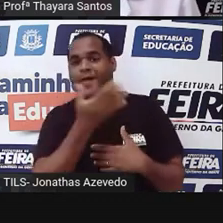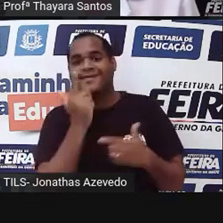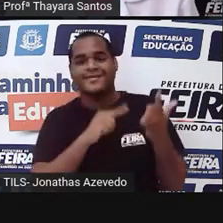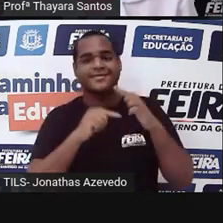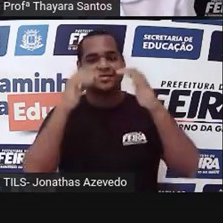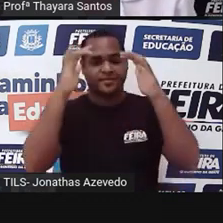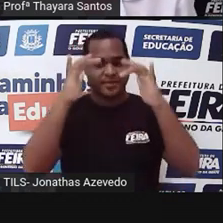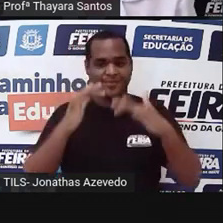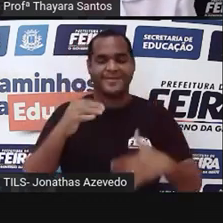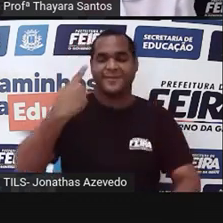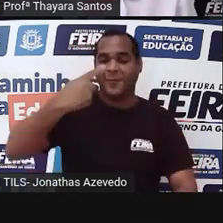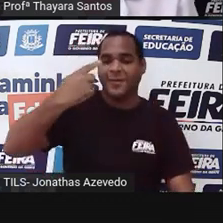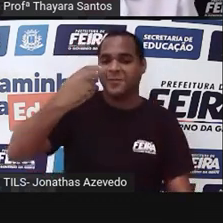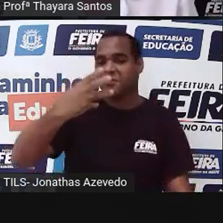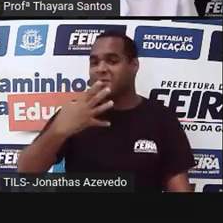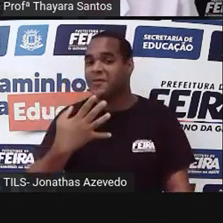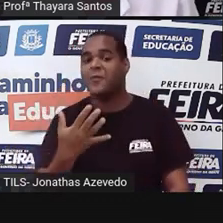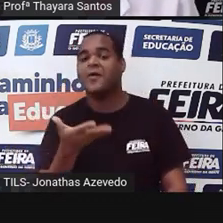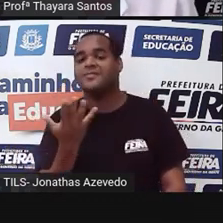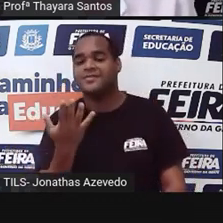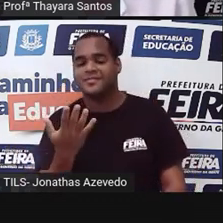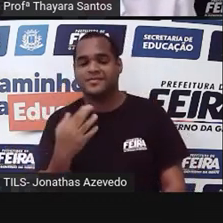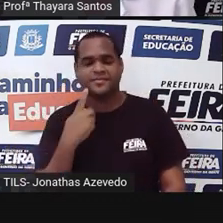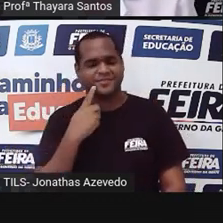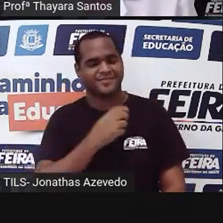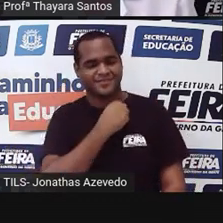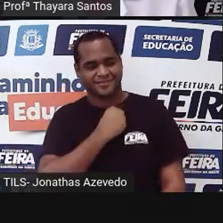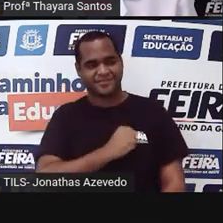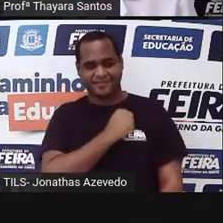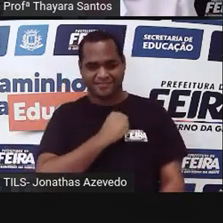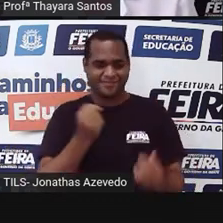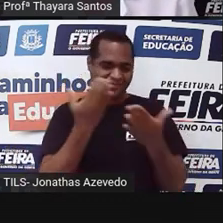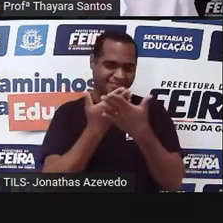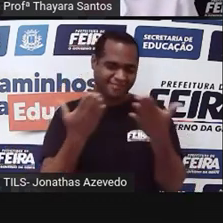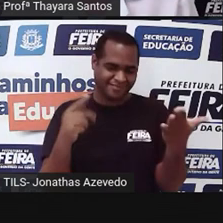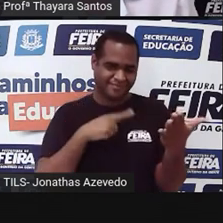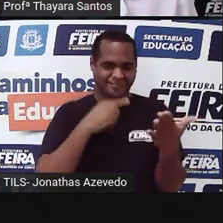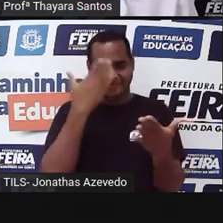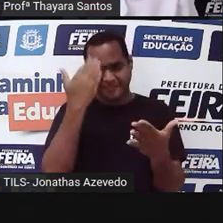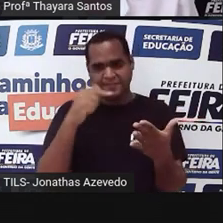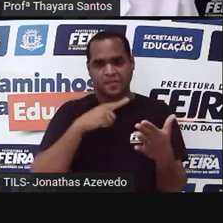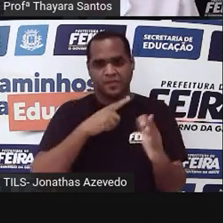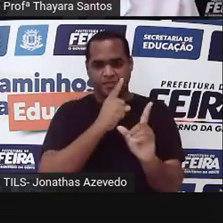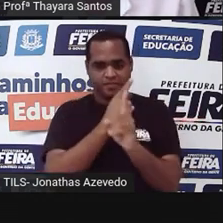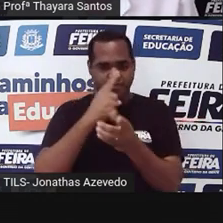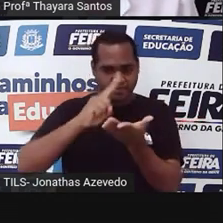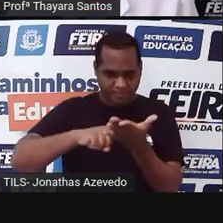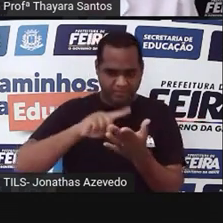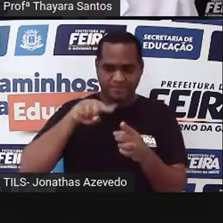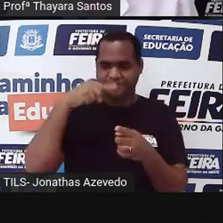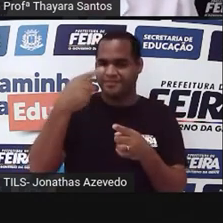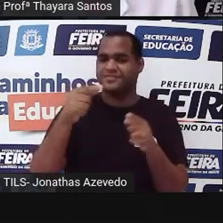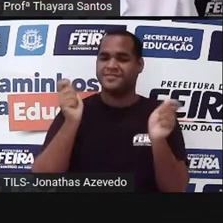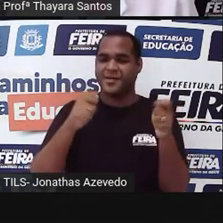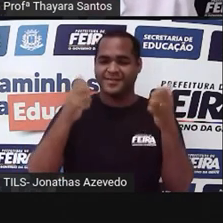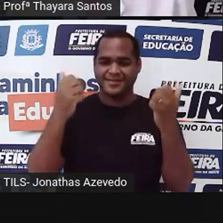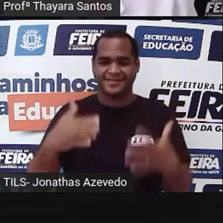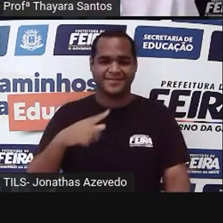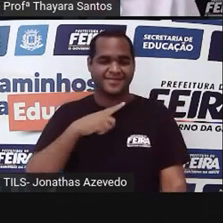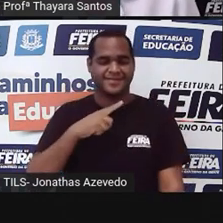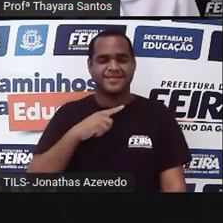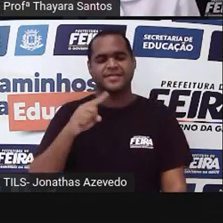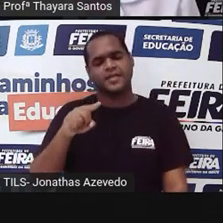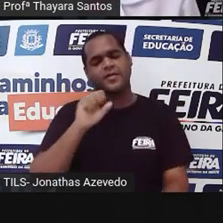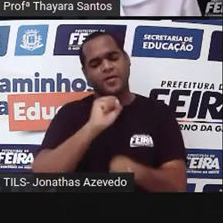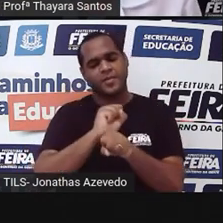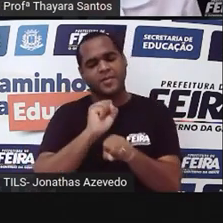posição que cada um tá lá naquele ranking. Eu vou morrer de saudade de vocês. Mas eu sei que a gente tem encontro marcado na nossa próxima aula. Então, eu